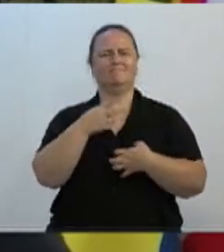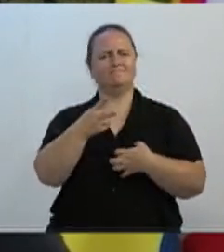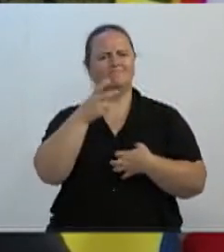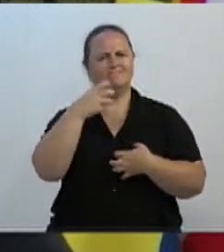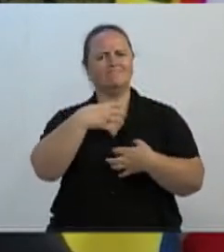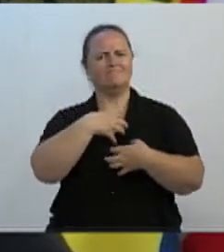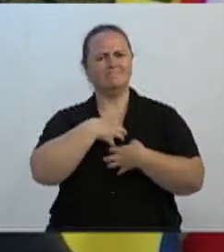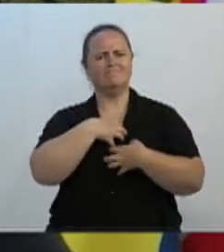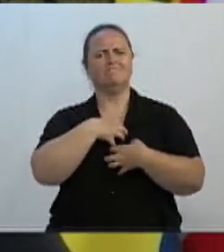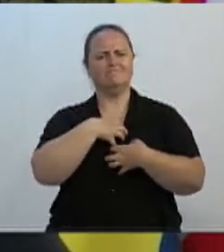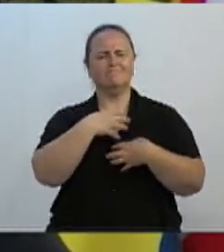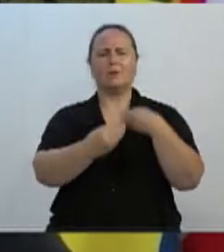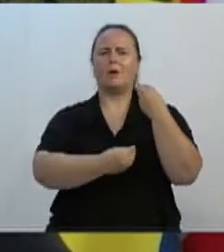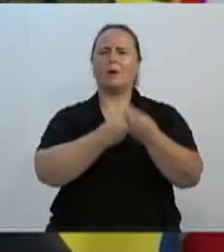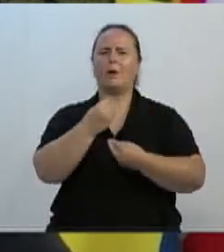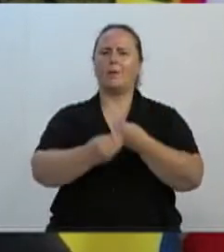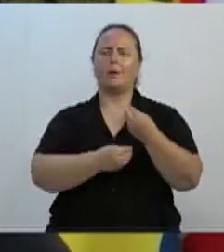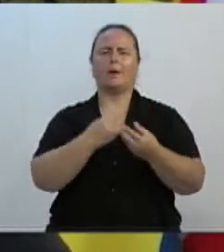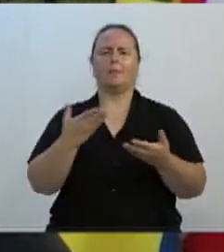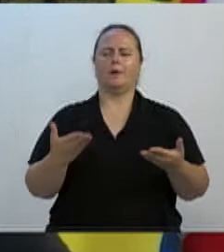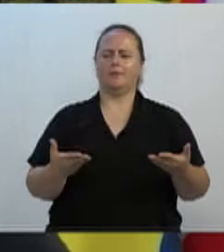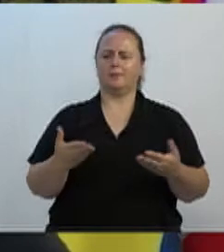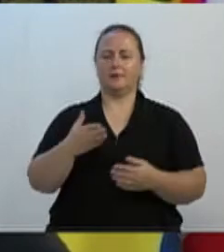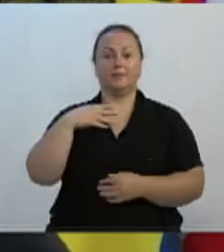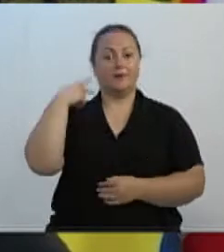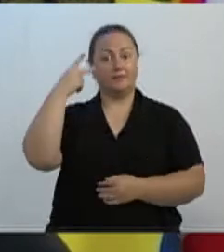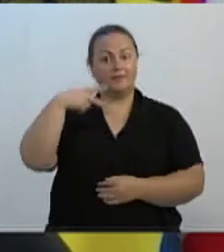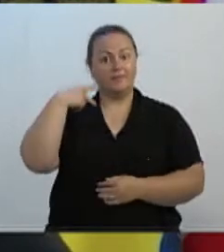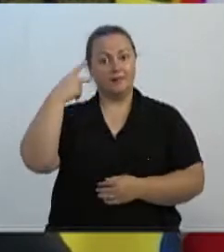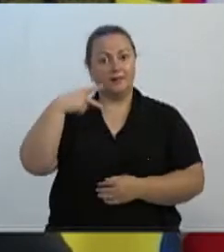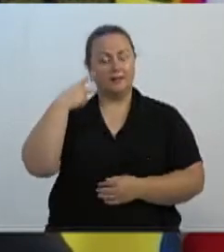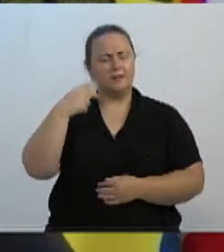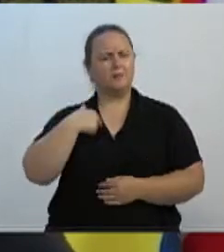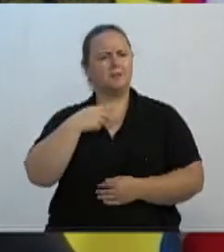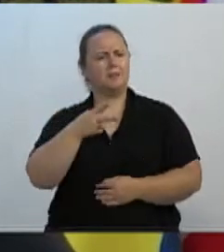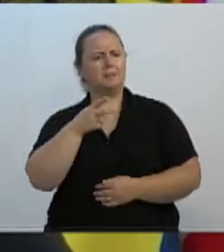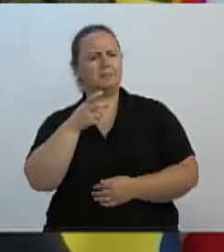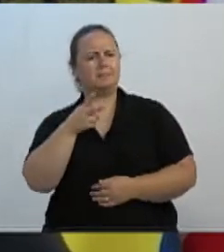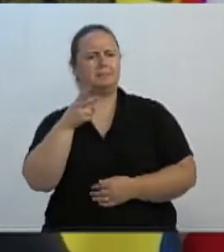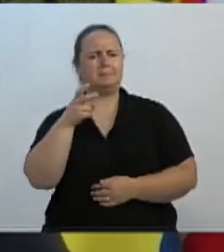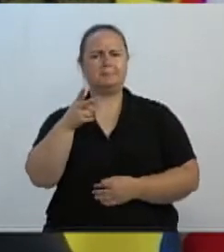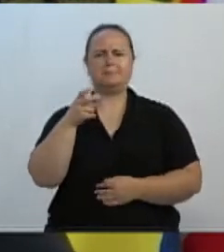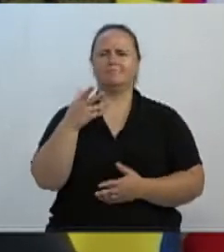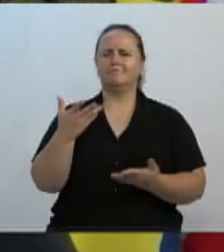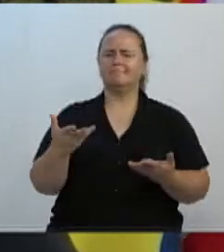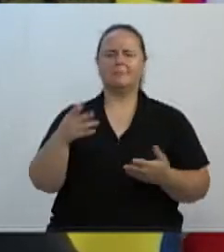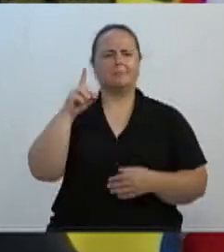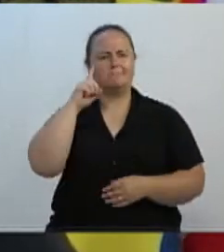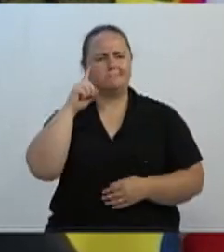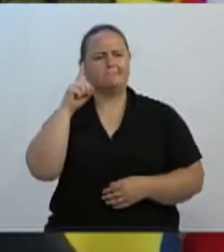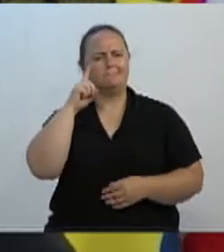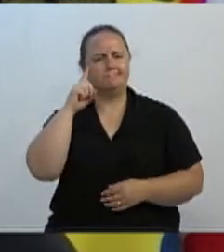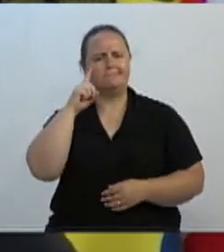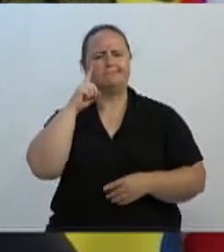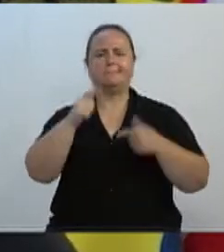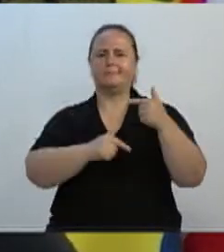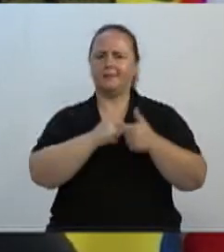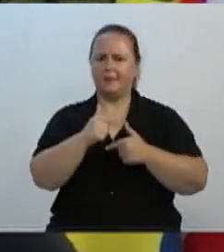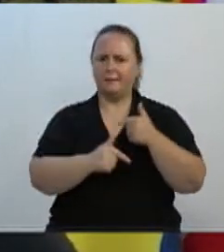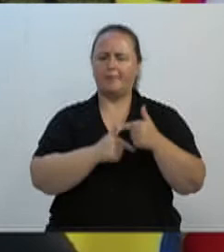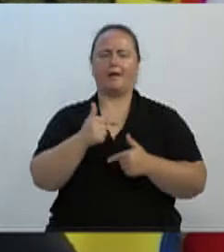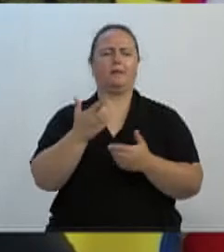atuação do vereador no sentido de que vocês todos os dias trabalham, vocês estudam,